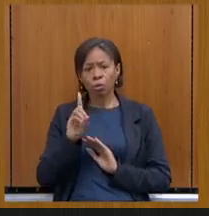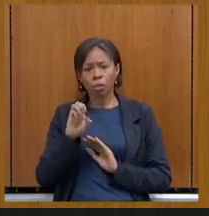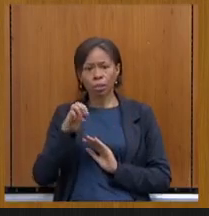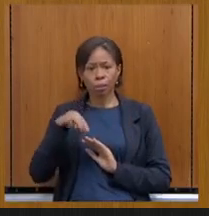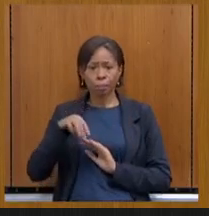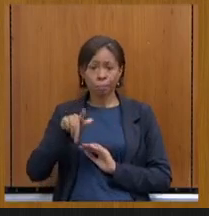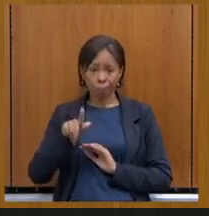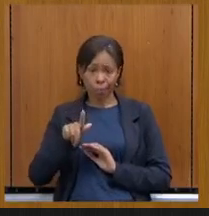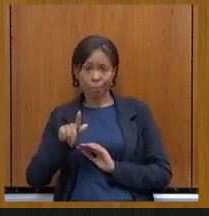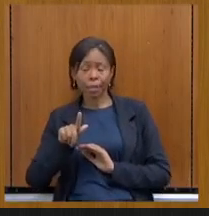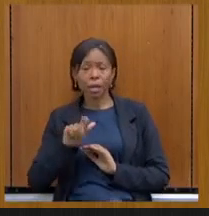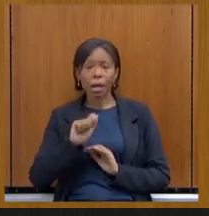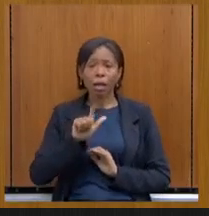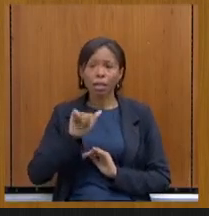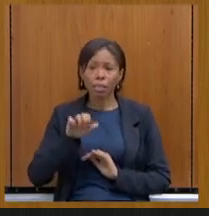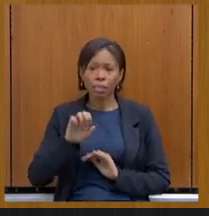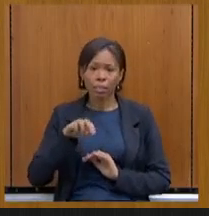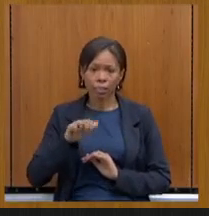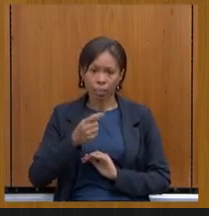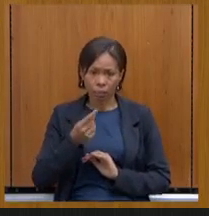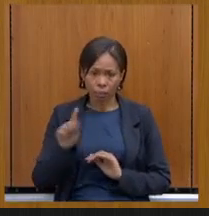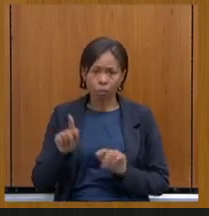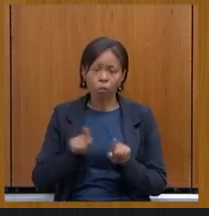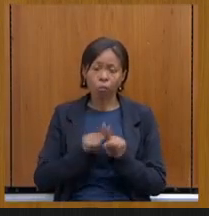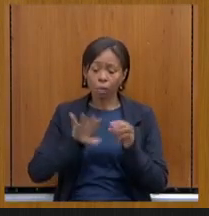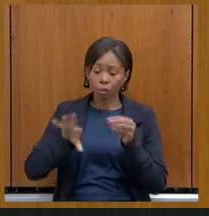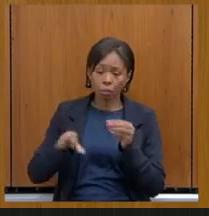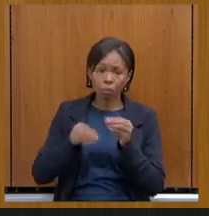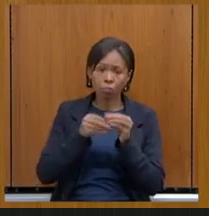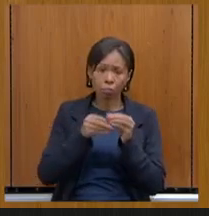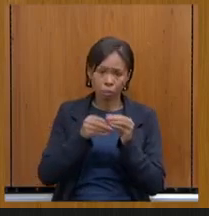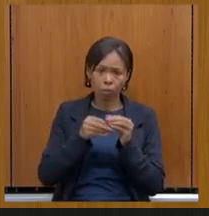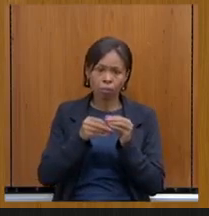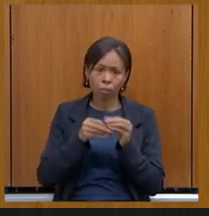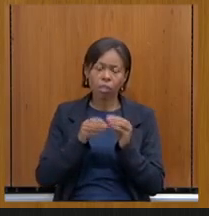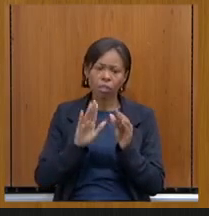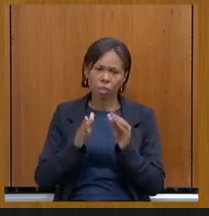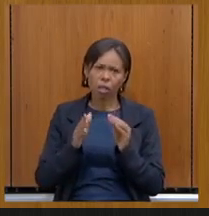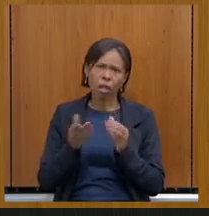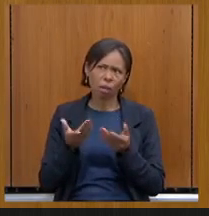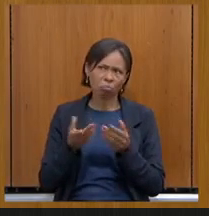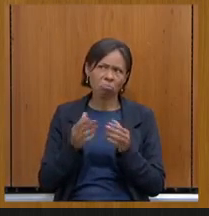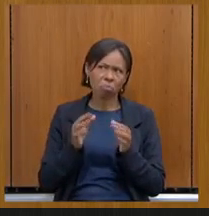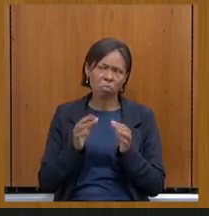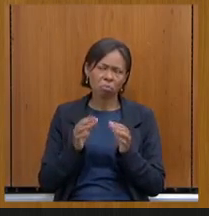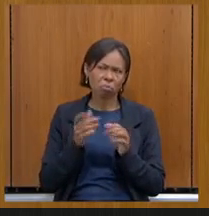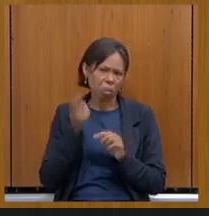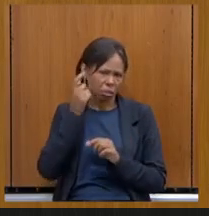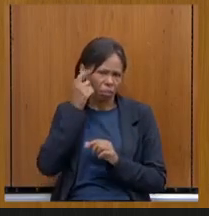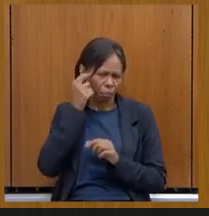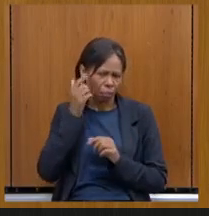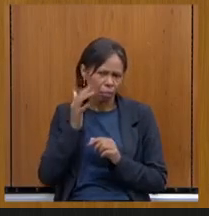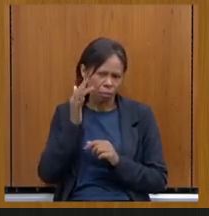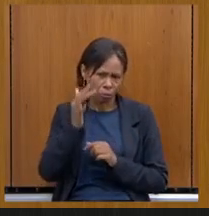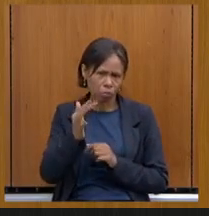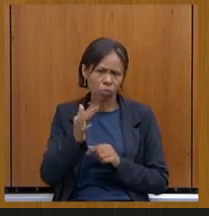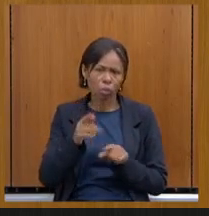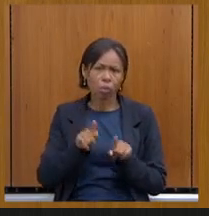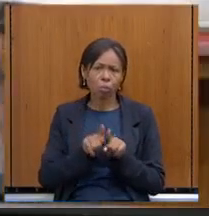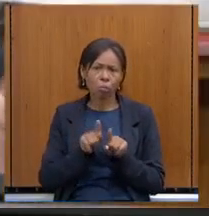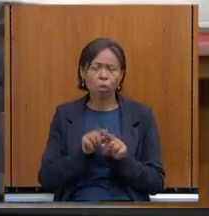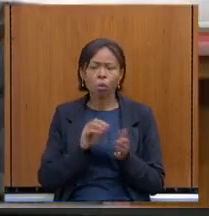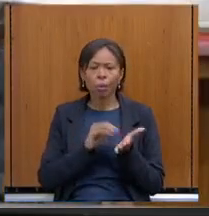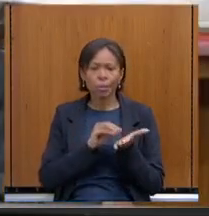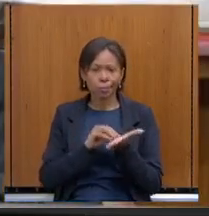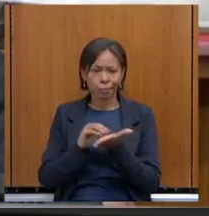Assembleia, a adesão com o que está previsto, não saque o depósito judicial, a possibilidade de refinanciamento de restos a pagar,